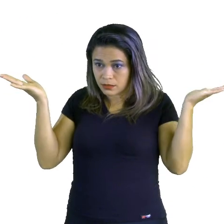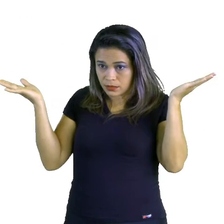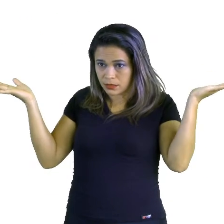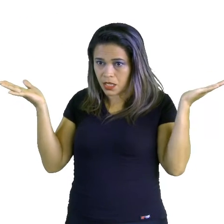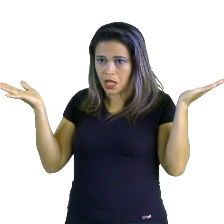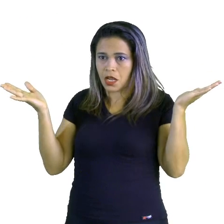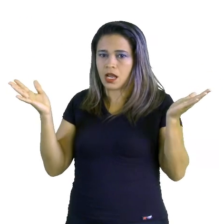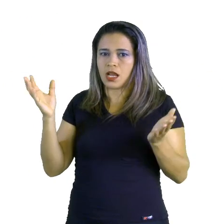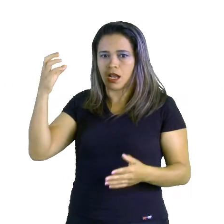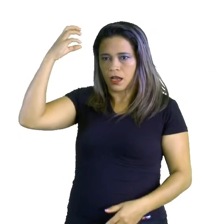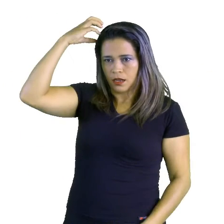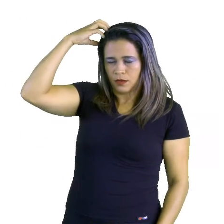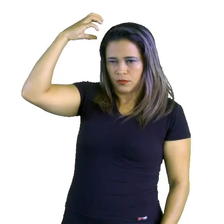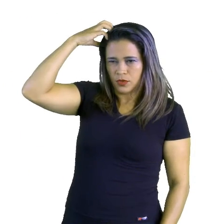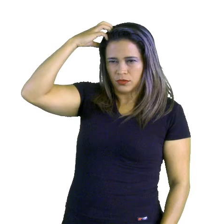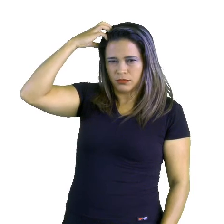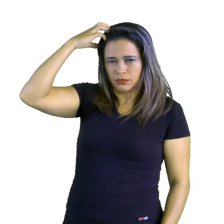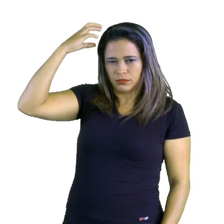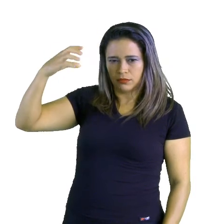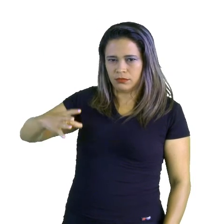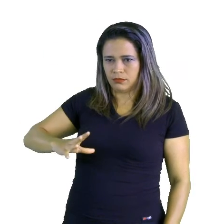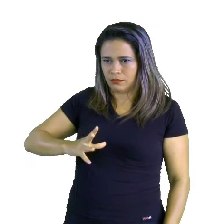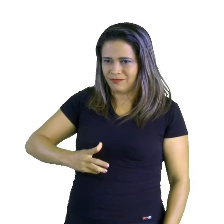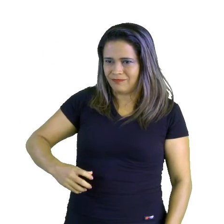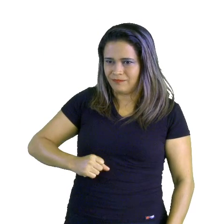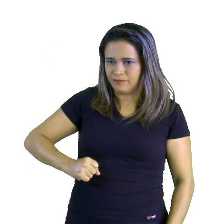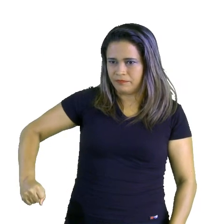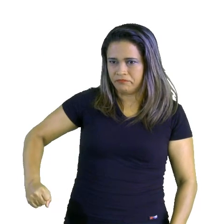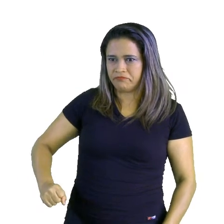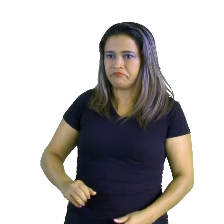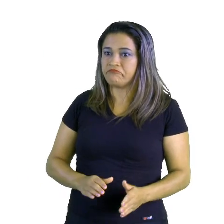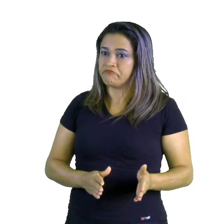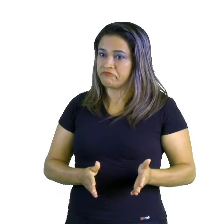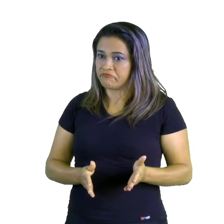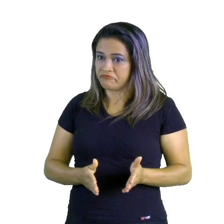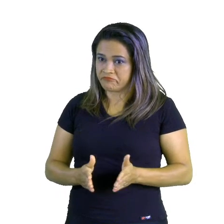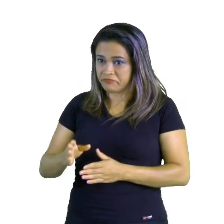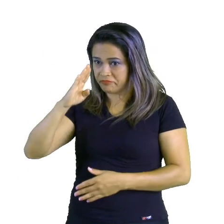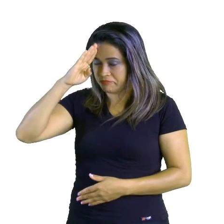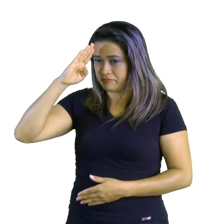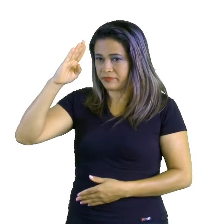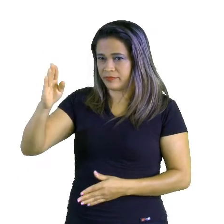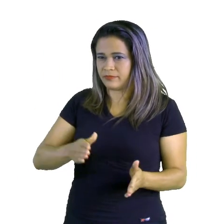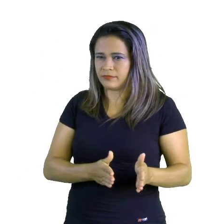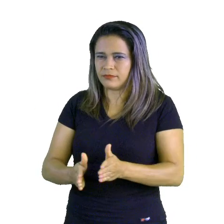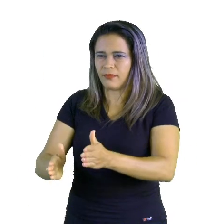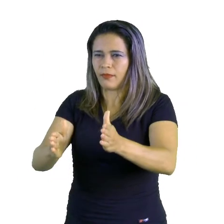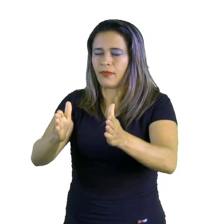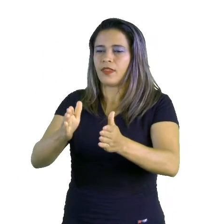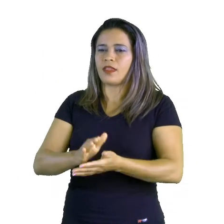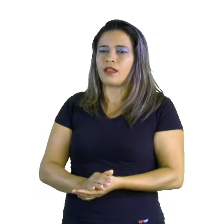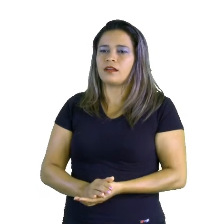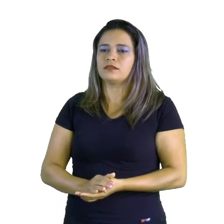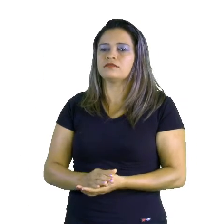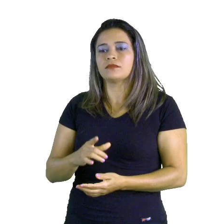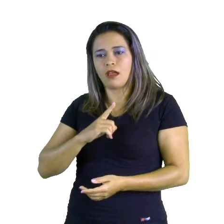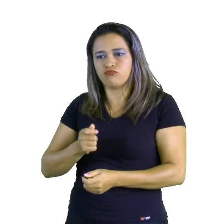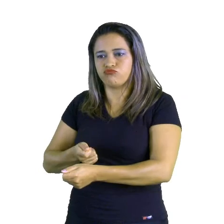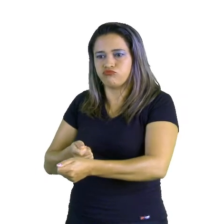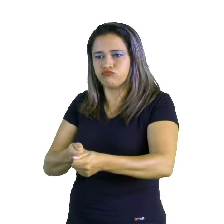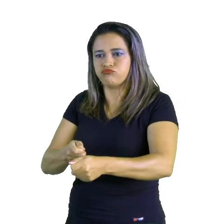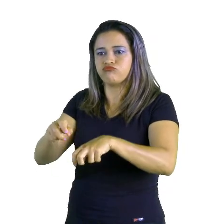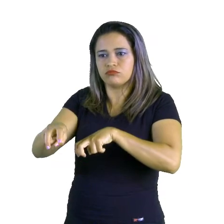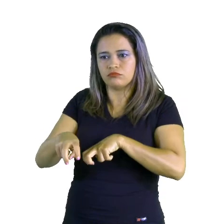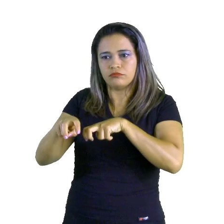do Camboja. Os principais rios são Irawadji e eles servem principalmente para irrigação das